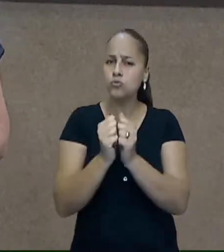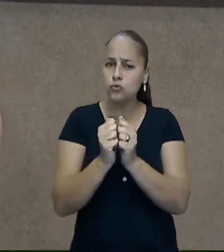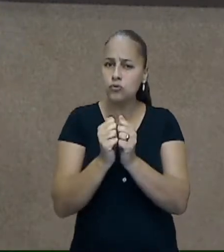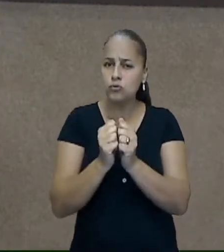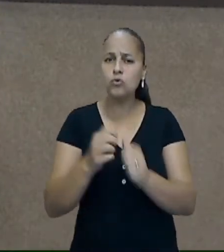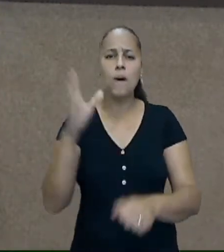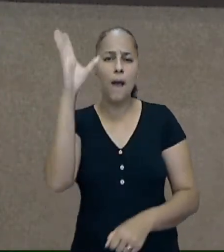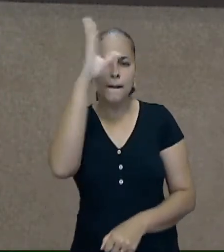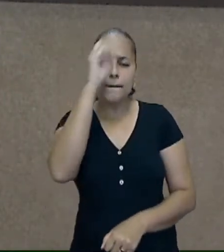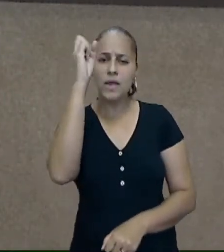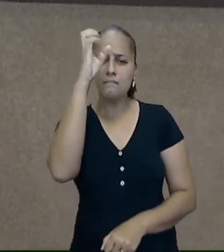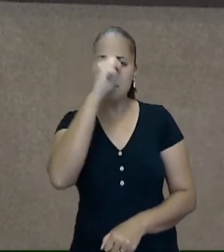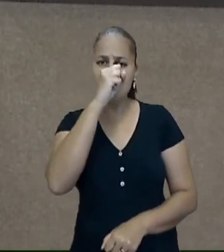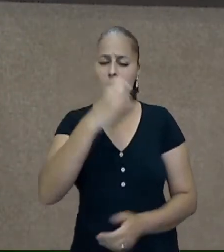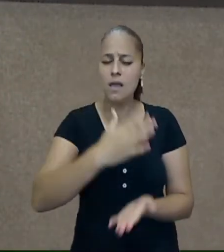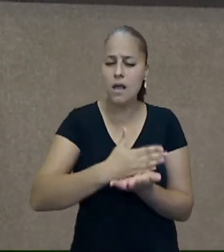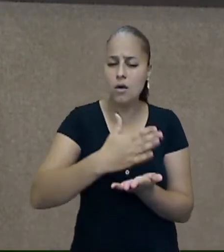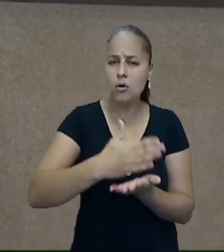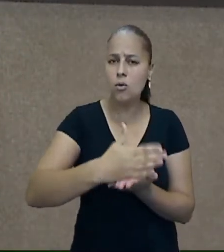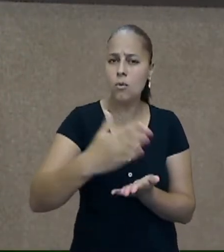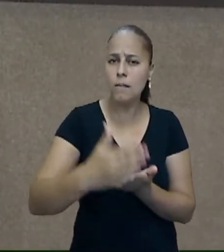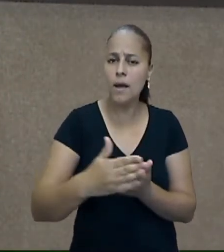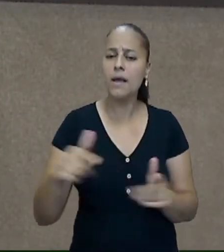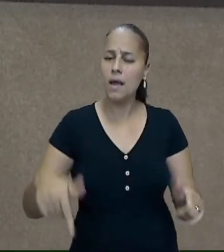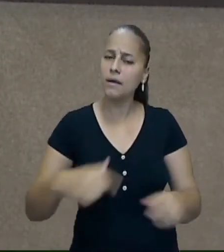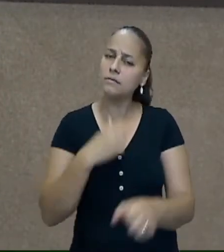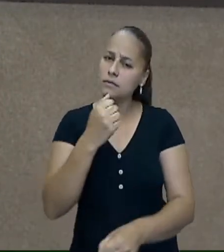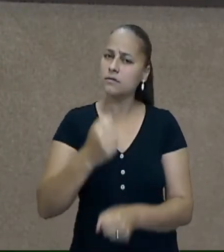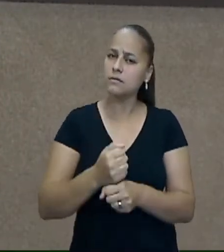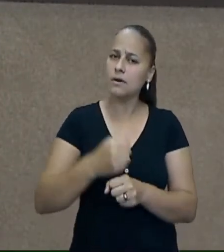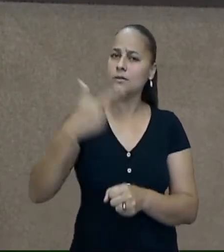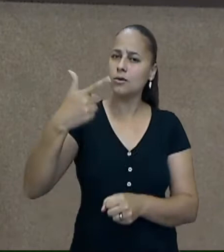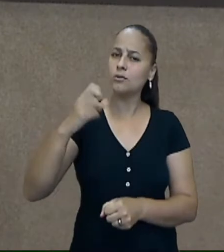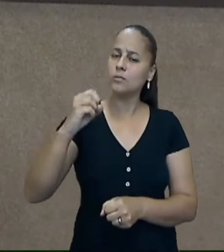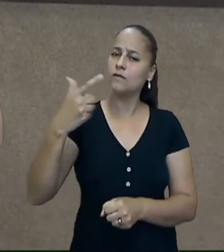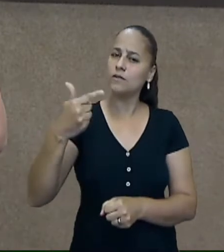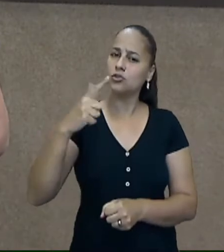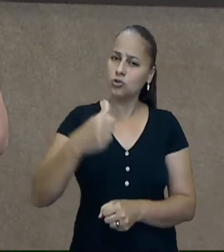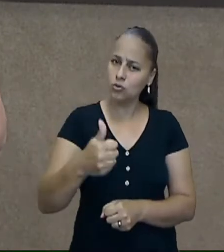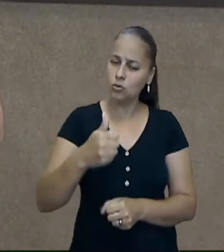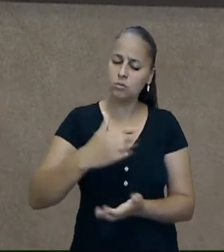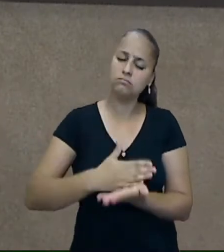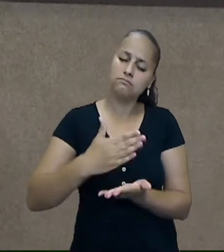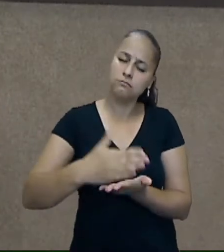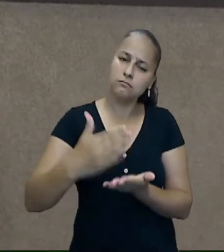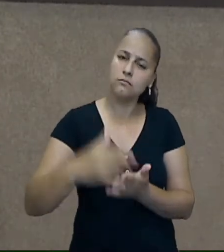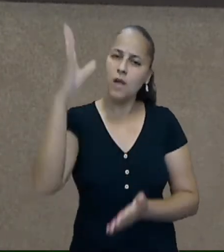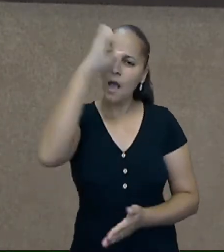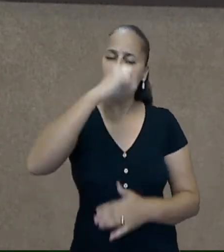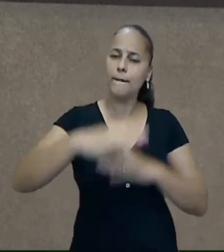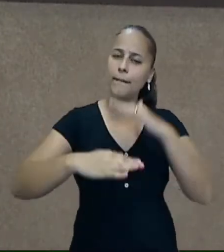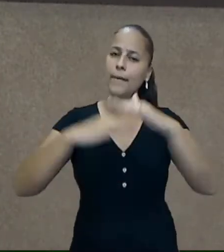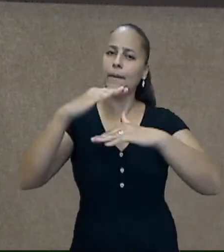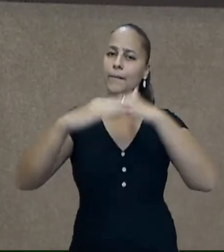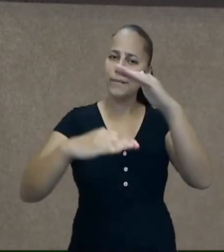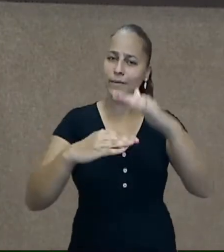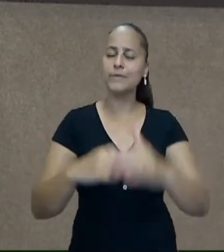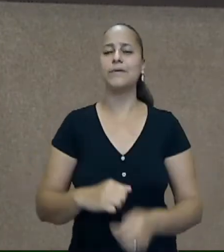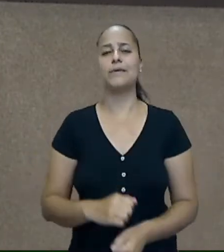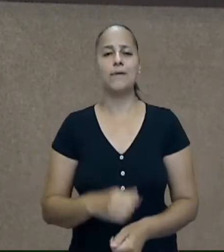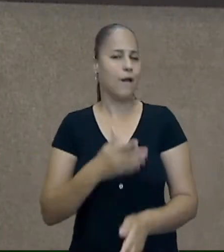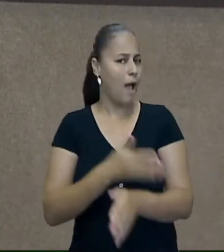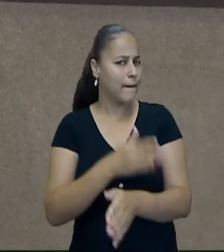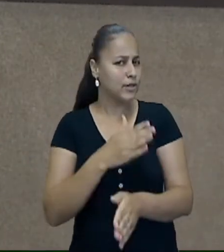estarem nos acompanhando novamente nesse ano para que a gente possa dar continuidade ao nosso